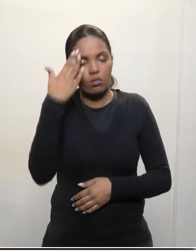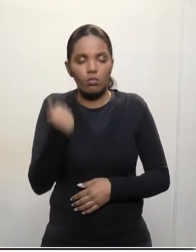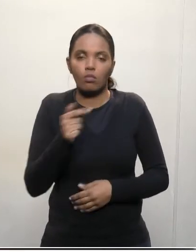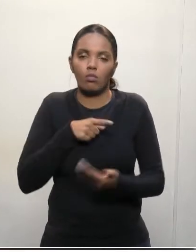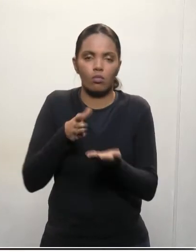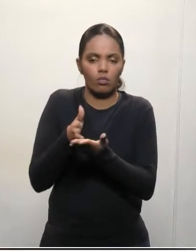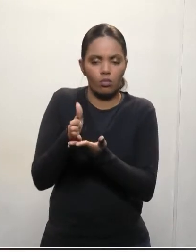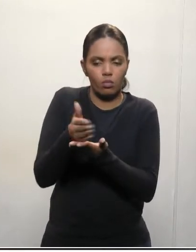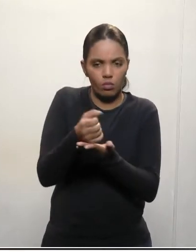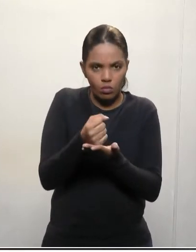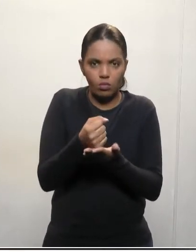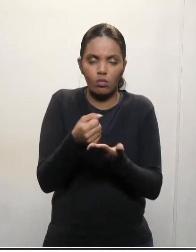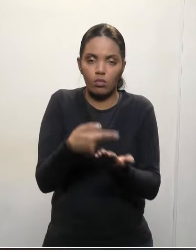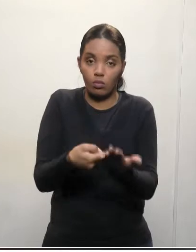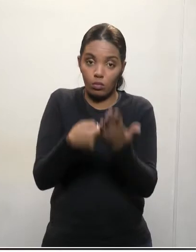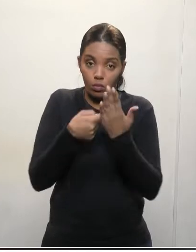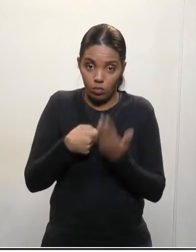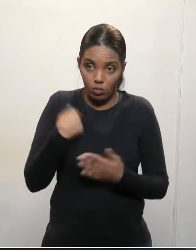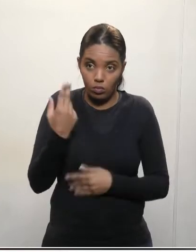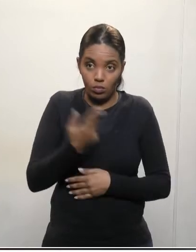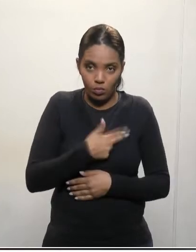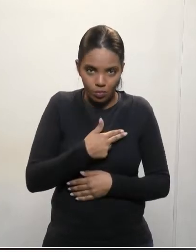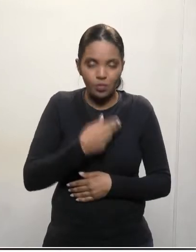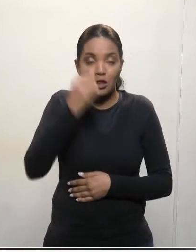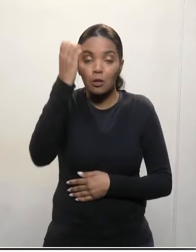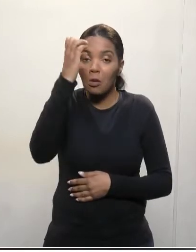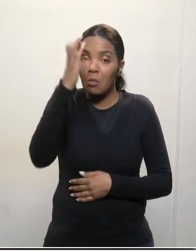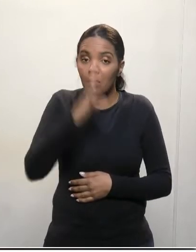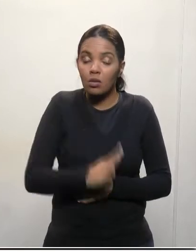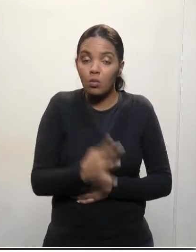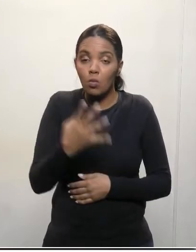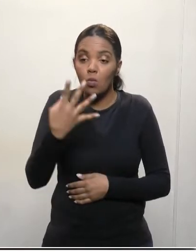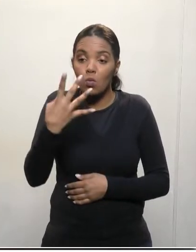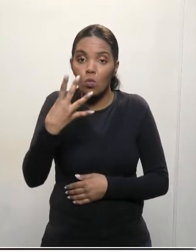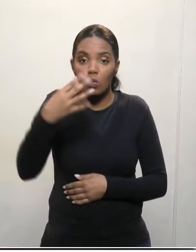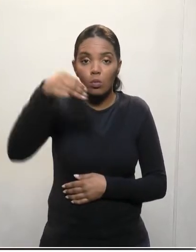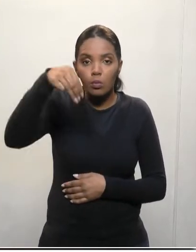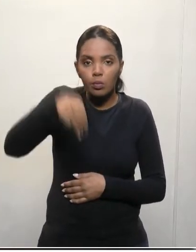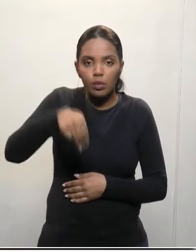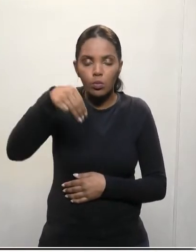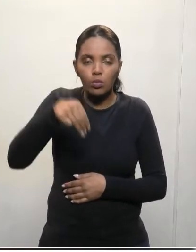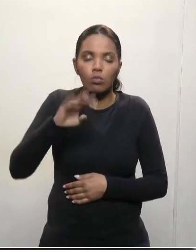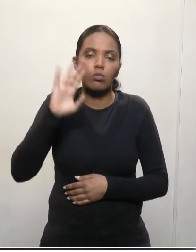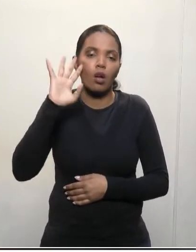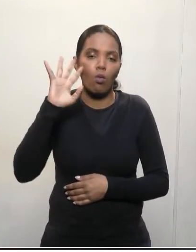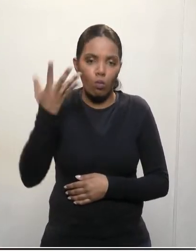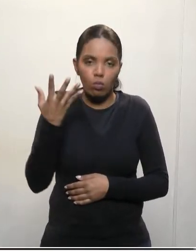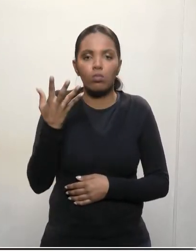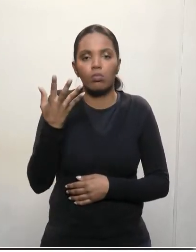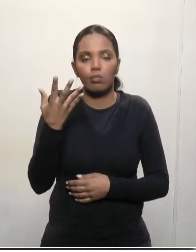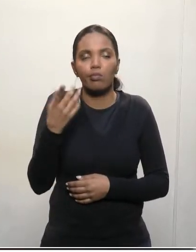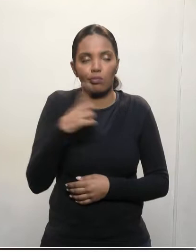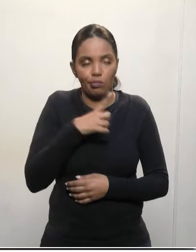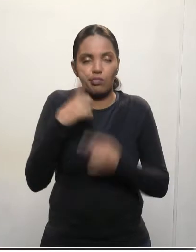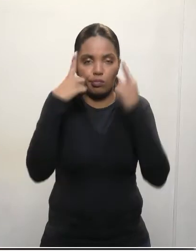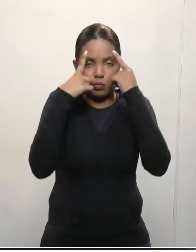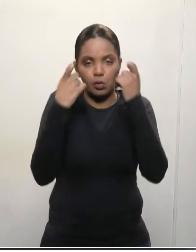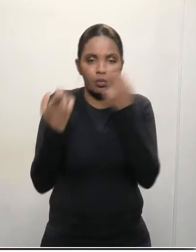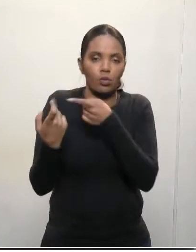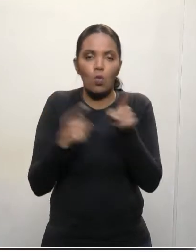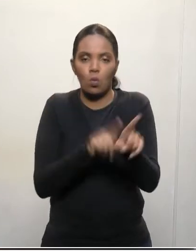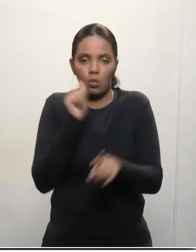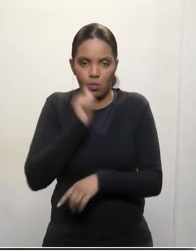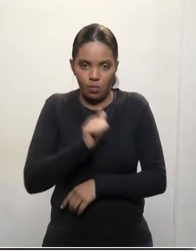são colocados para nós é que no Brasil, a cada quatro minutos, um caso de violência é registrado, de violência contra a mulher.